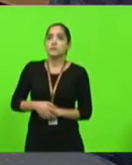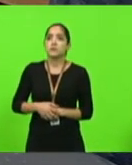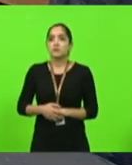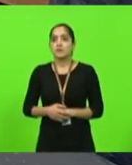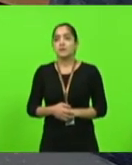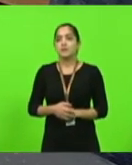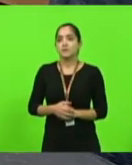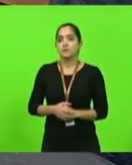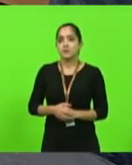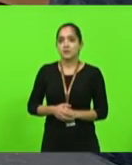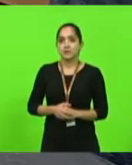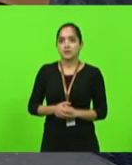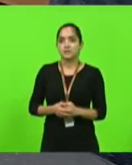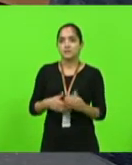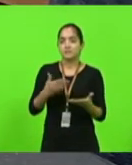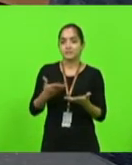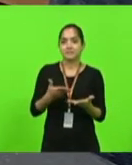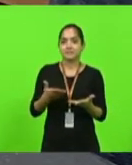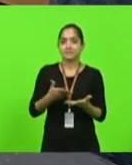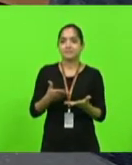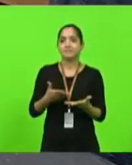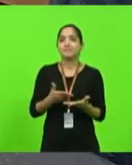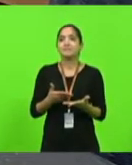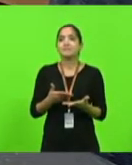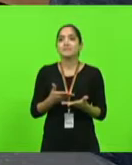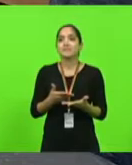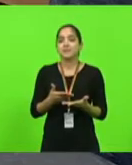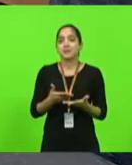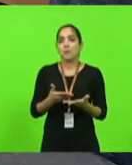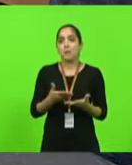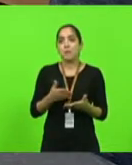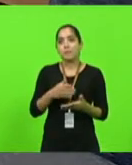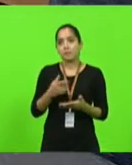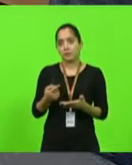apoiando essa ação de inconstitucionalidade